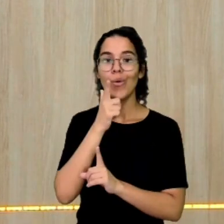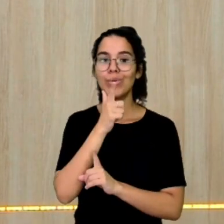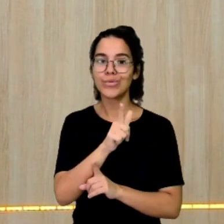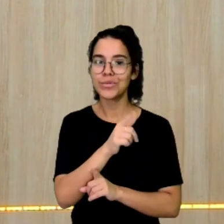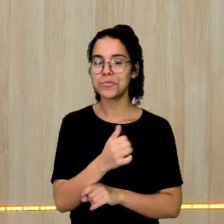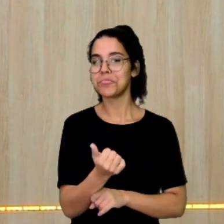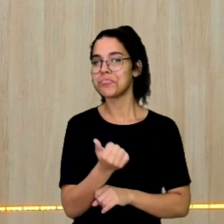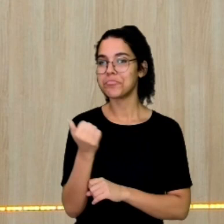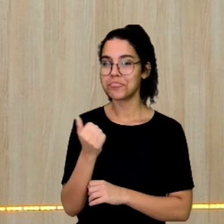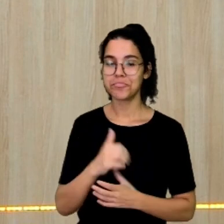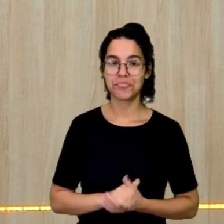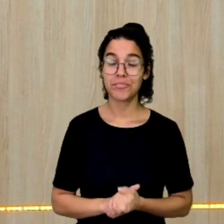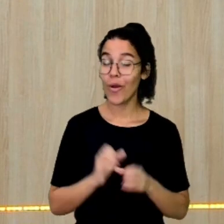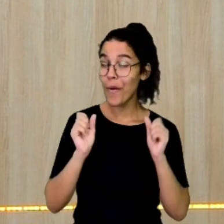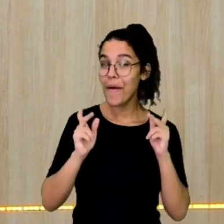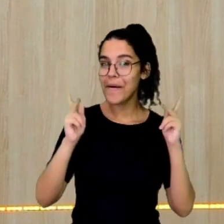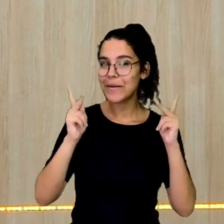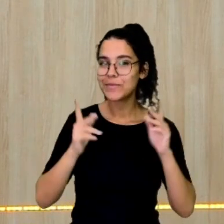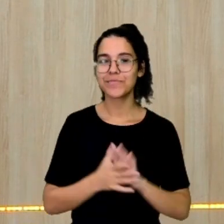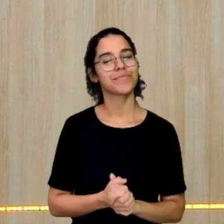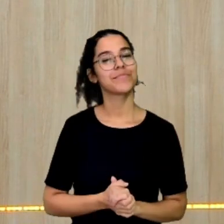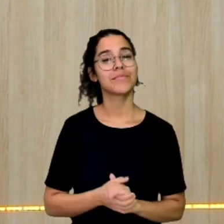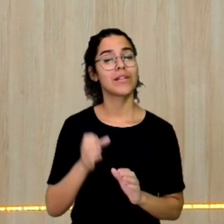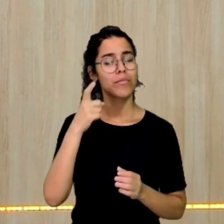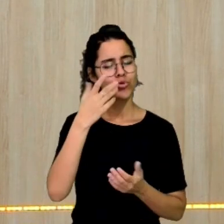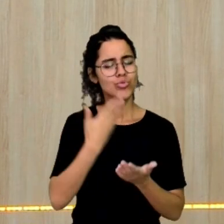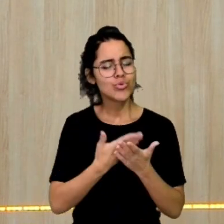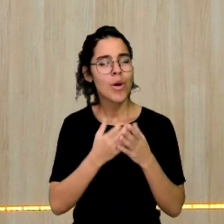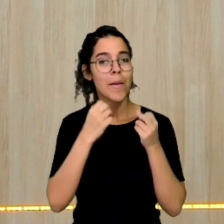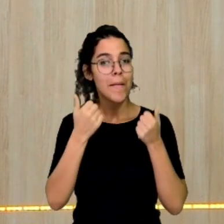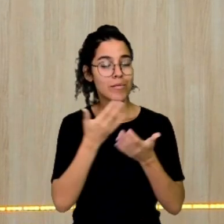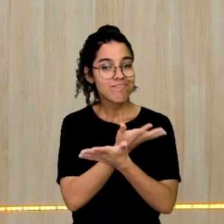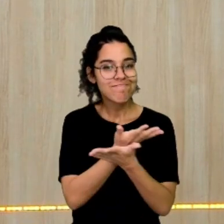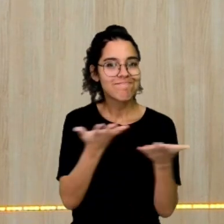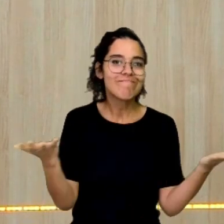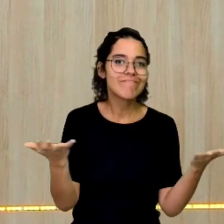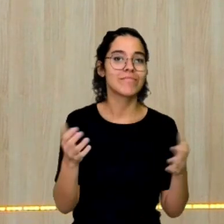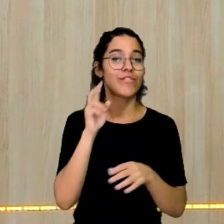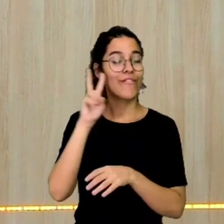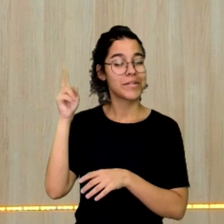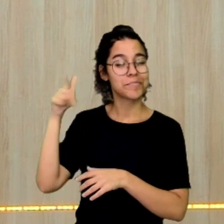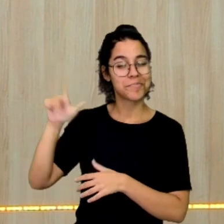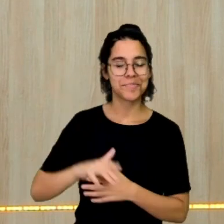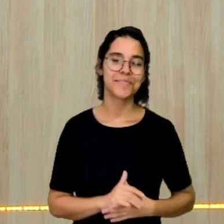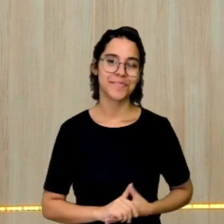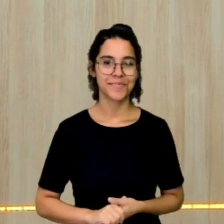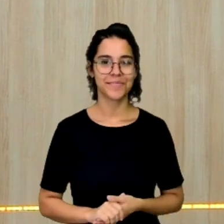de resolver. Beleza, galera? Então, bons estudos a todos e até a próxima!